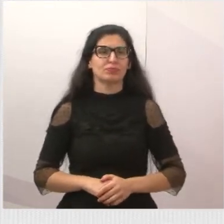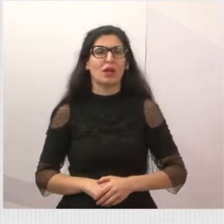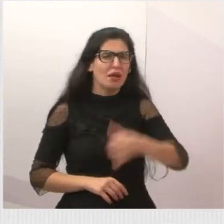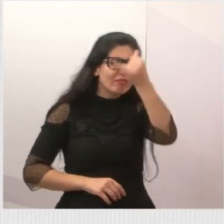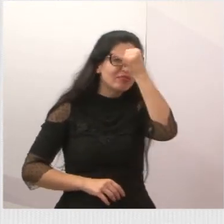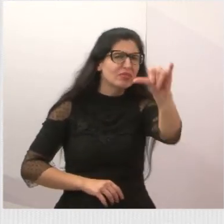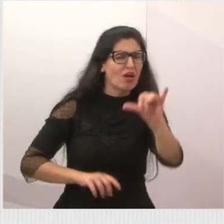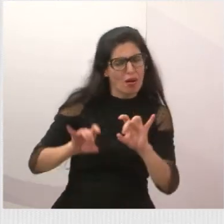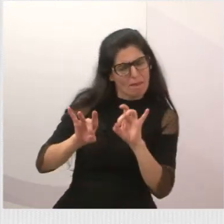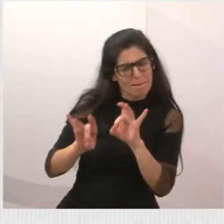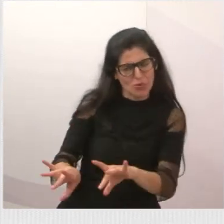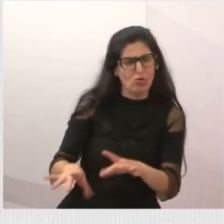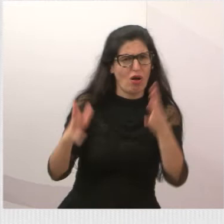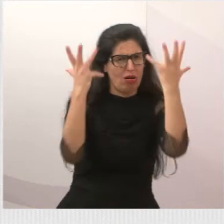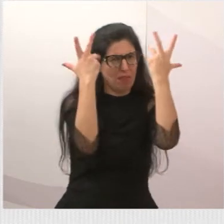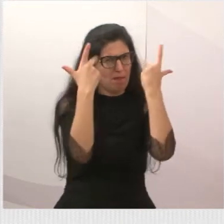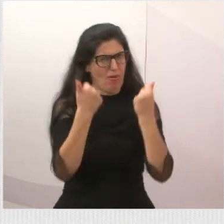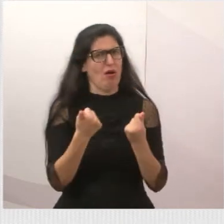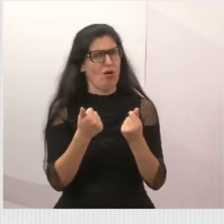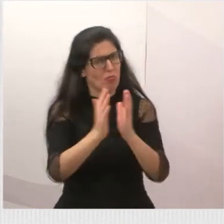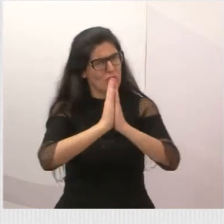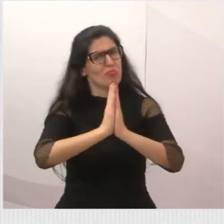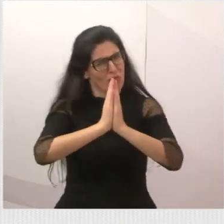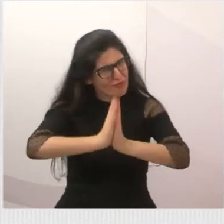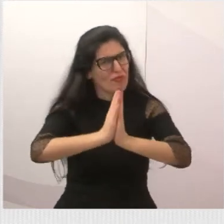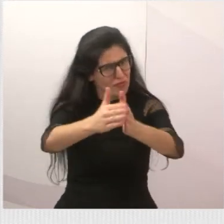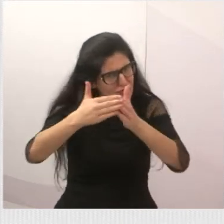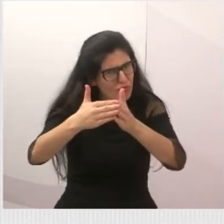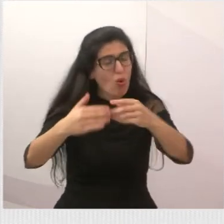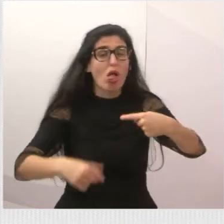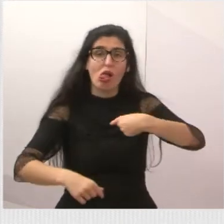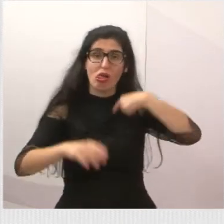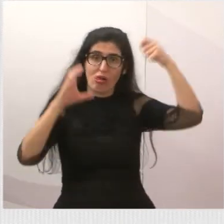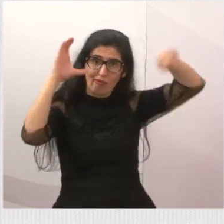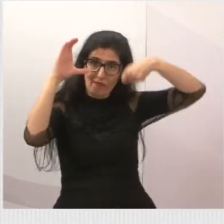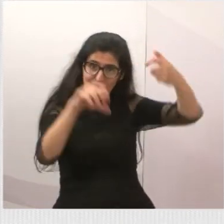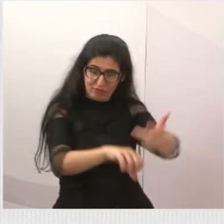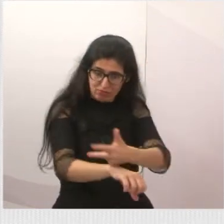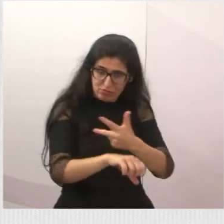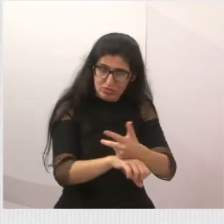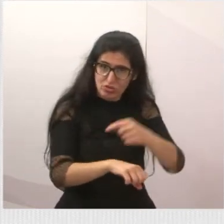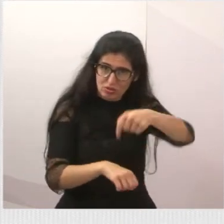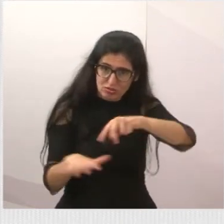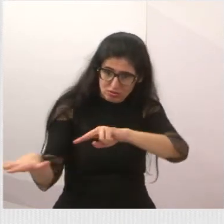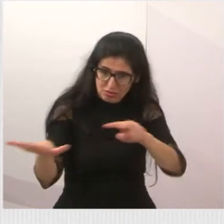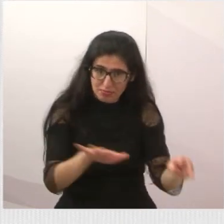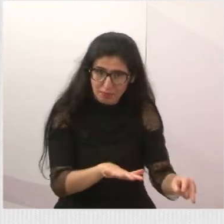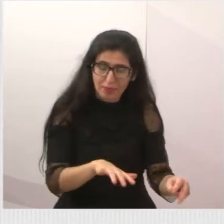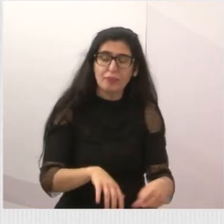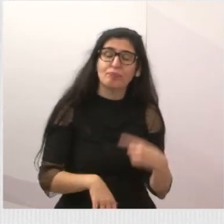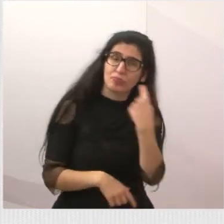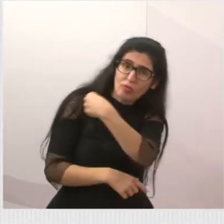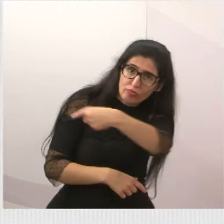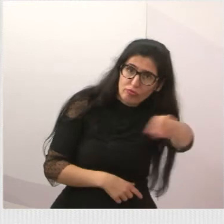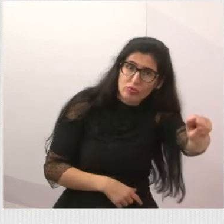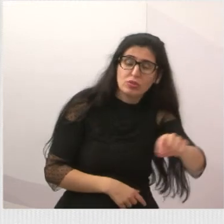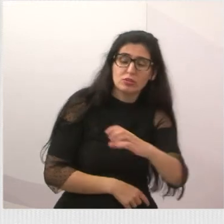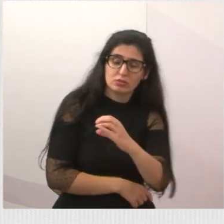animais. Olha, eu fiz até um vídeo ao vivo essa semana. Eu estive na cidade de Salvador.